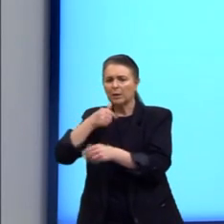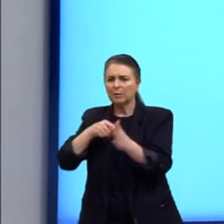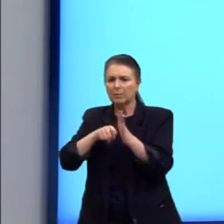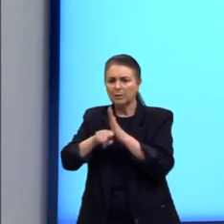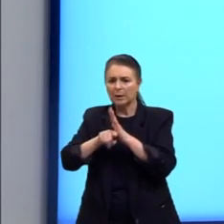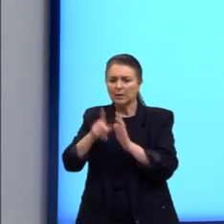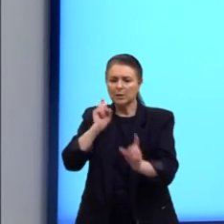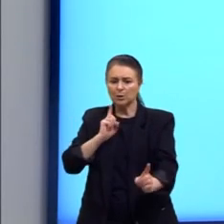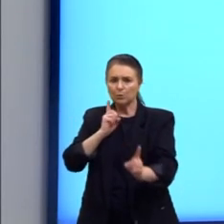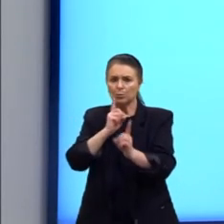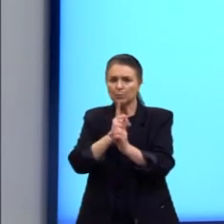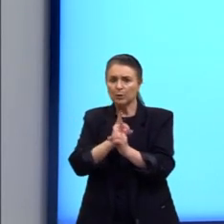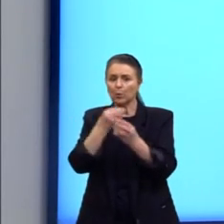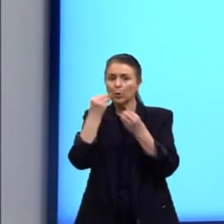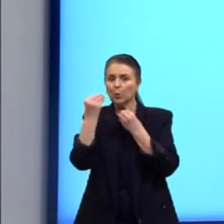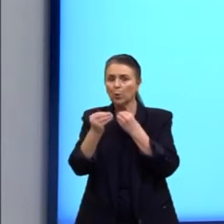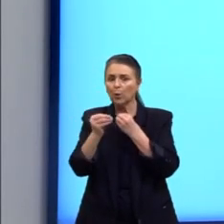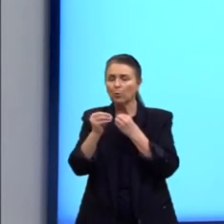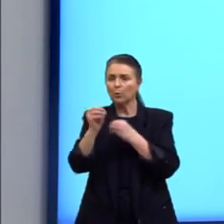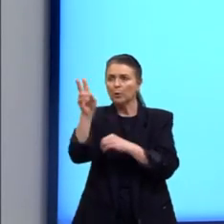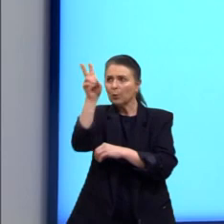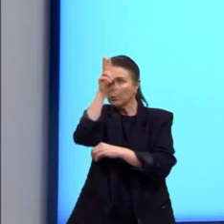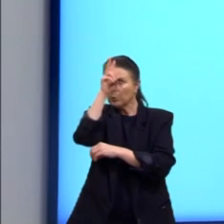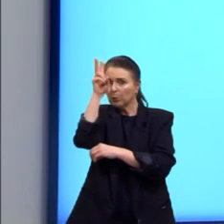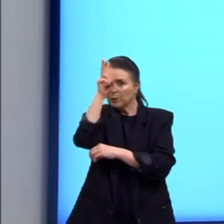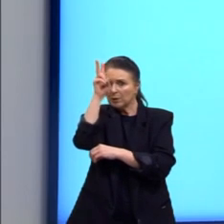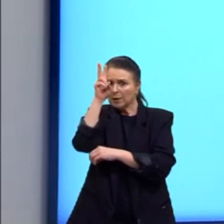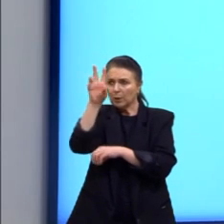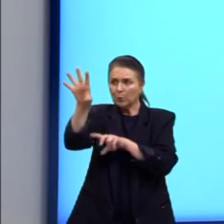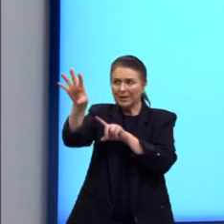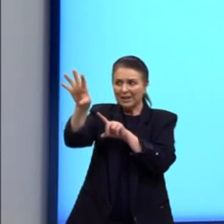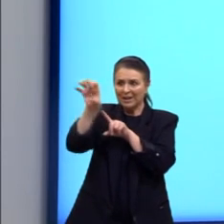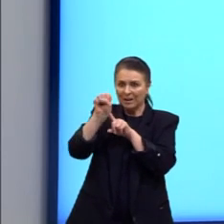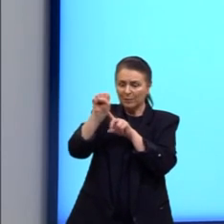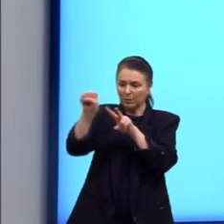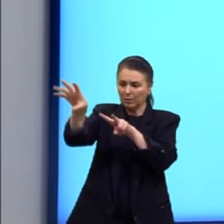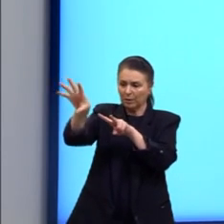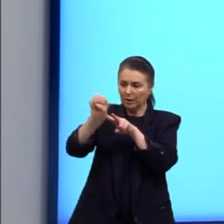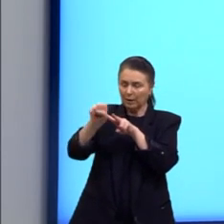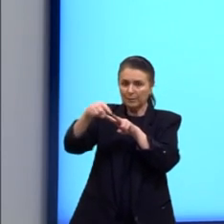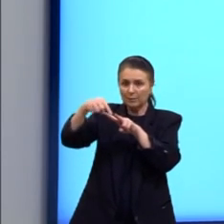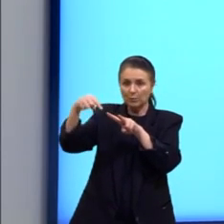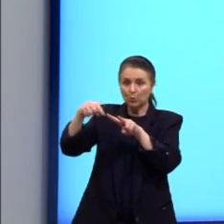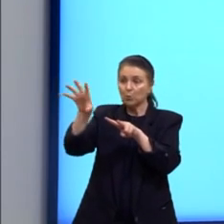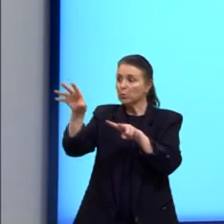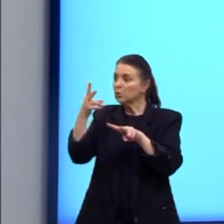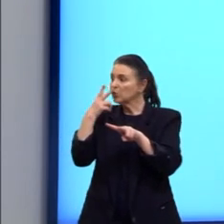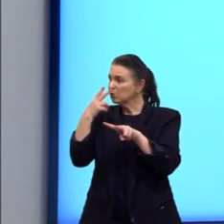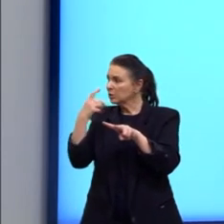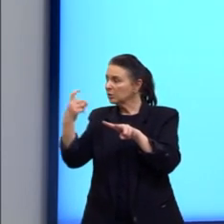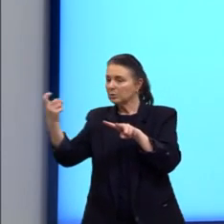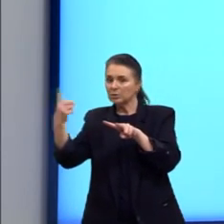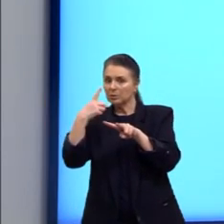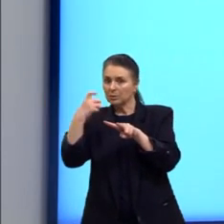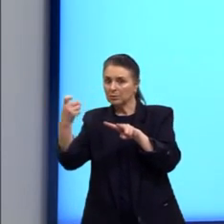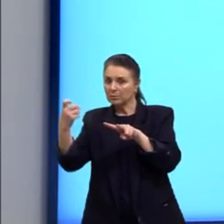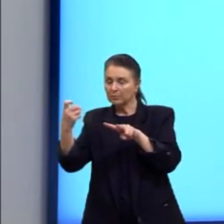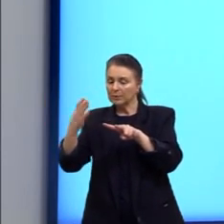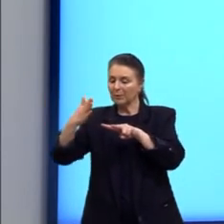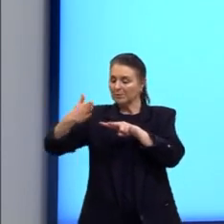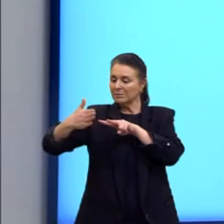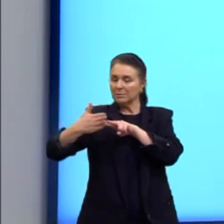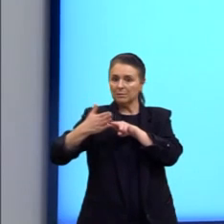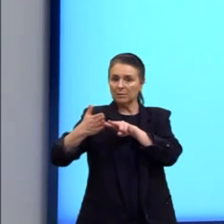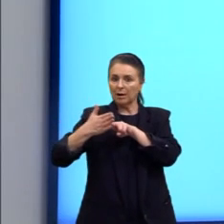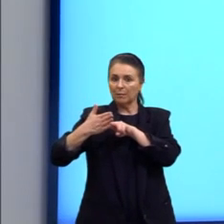ocorre a captação de cheiros pelas antenas. E listaram algumas substâncias capazes de bloquear